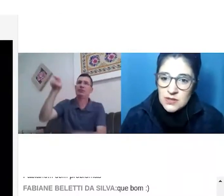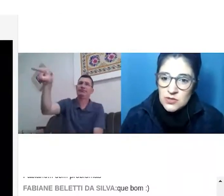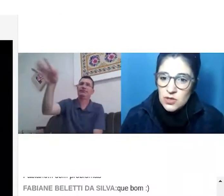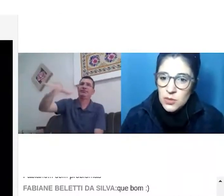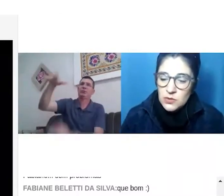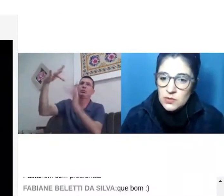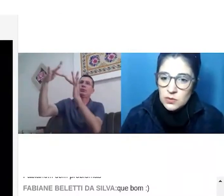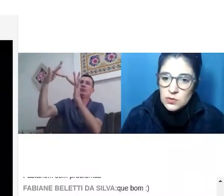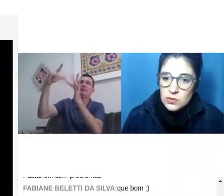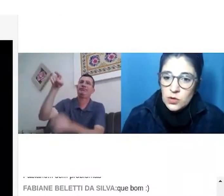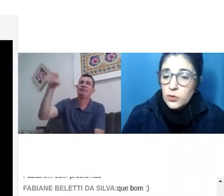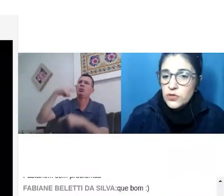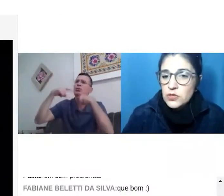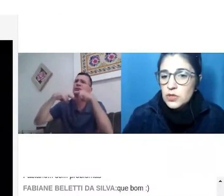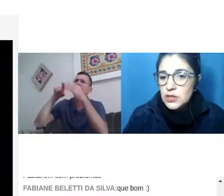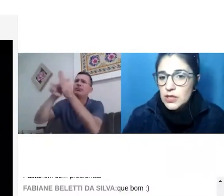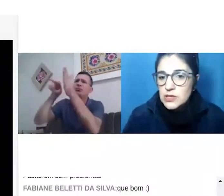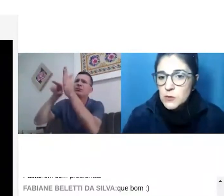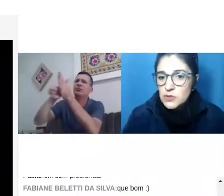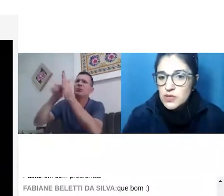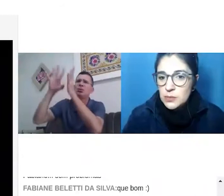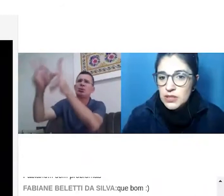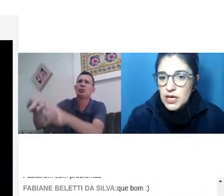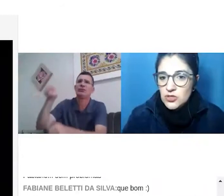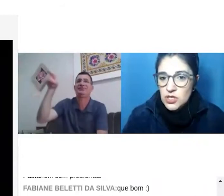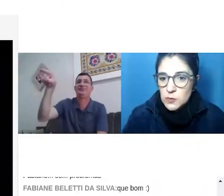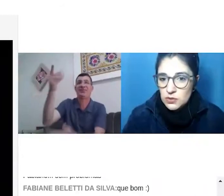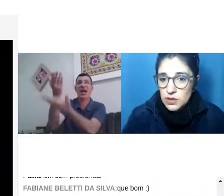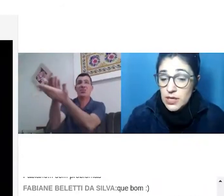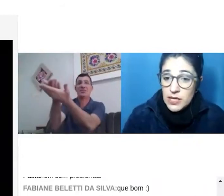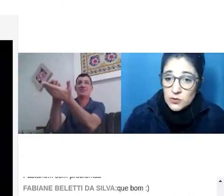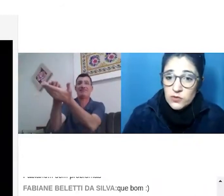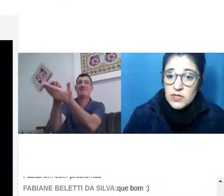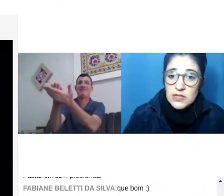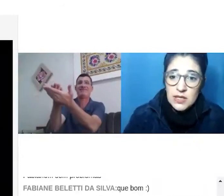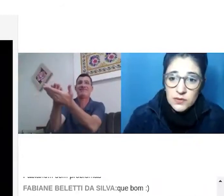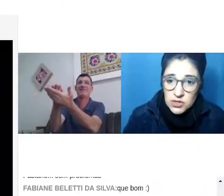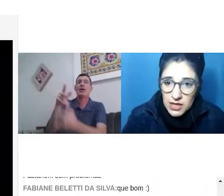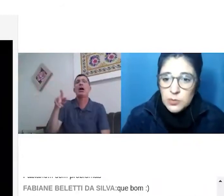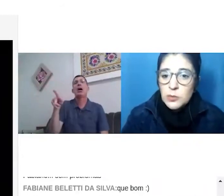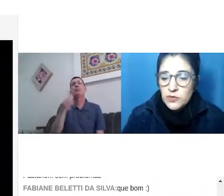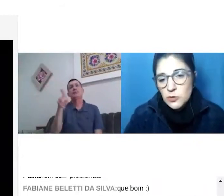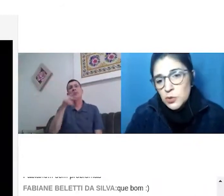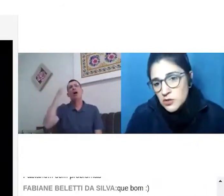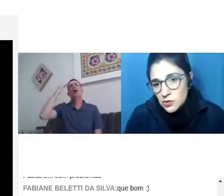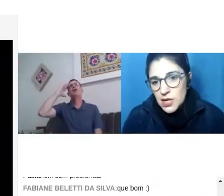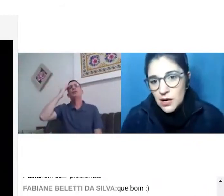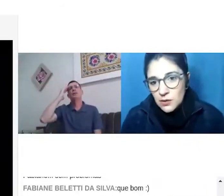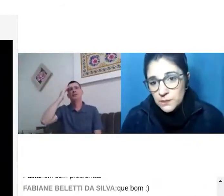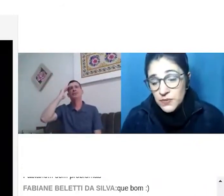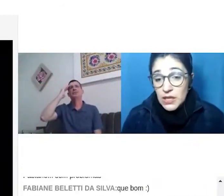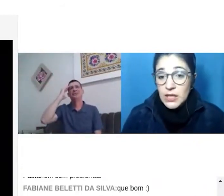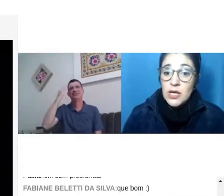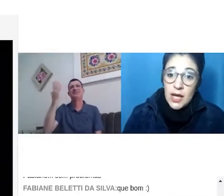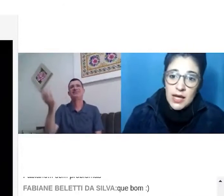questionamentos do aluno surdo, é o professor que tem essa responsabilidade de responder. As dúvidas dele vão direto para o professor porque sobra a